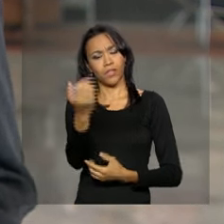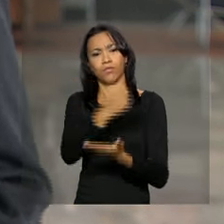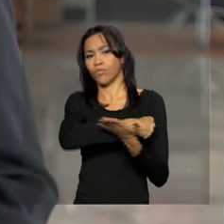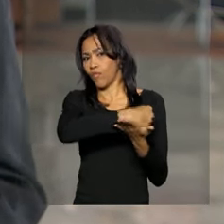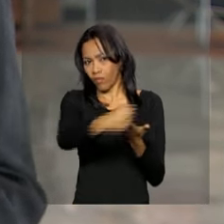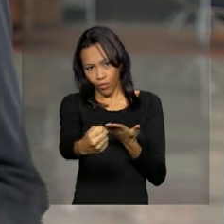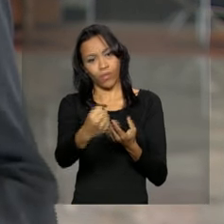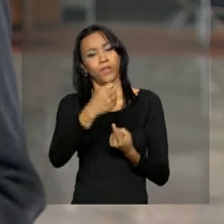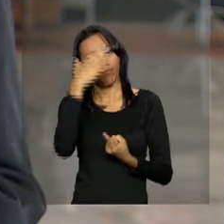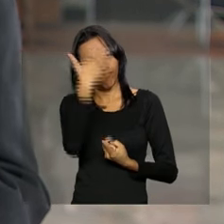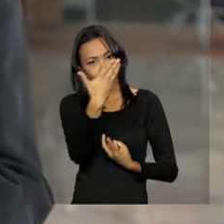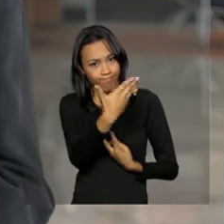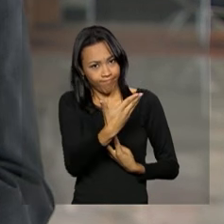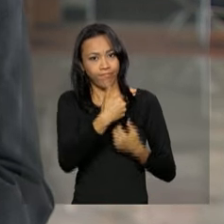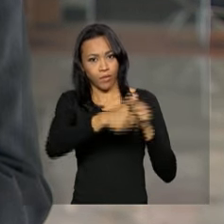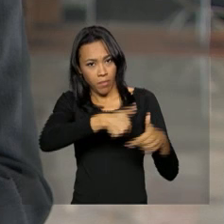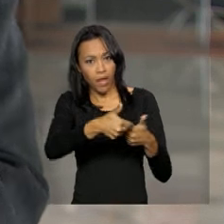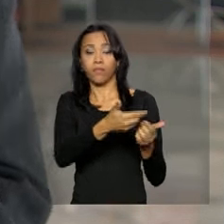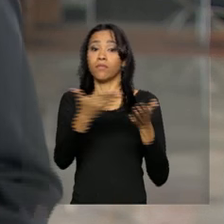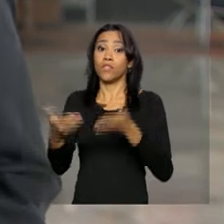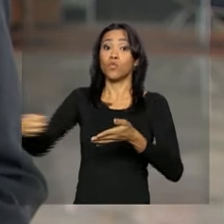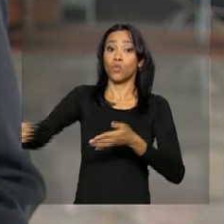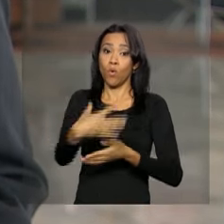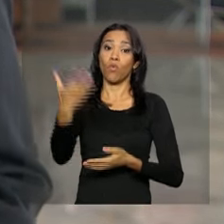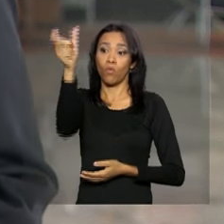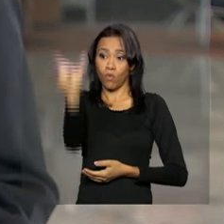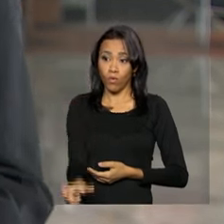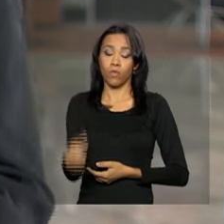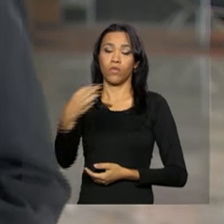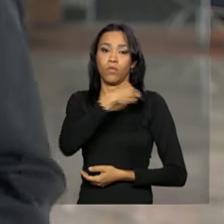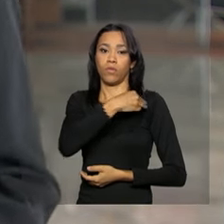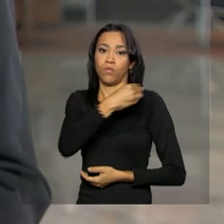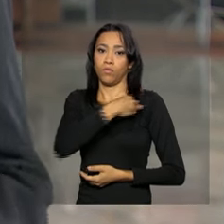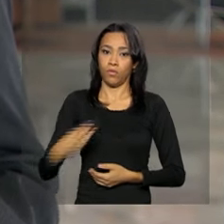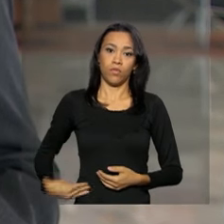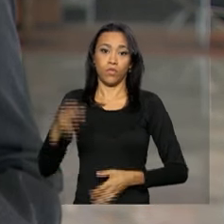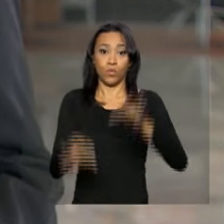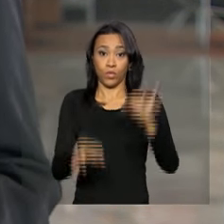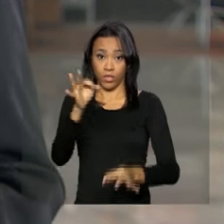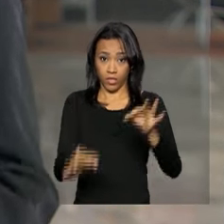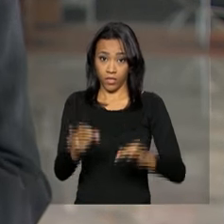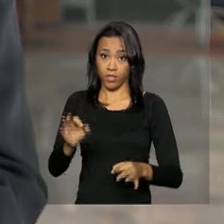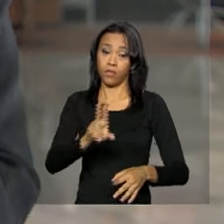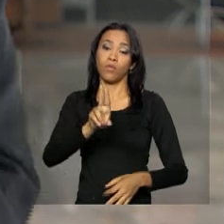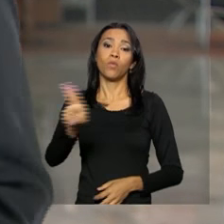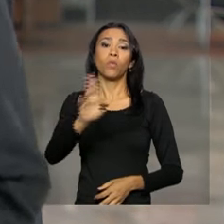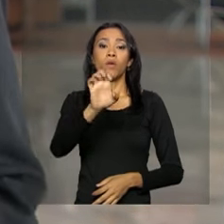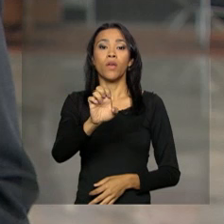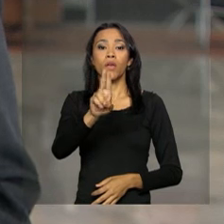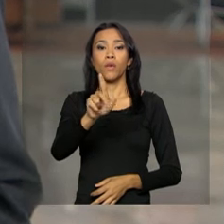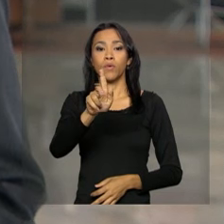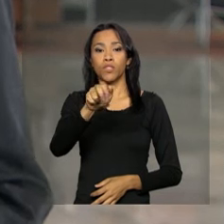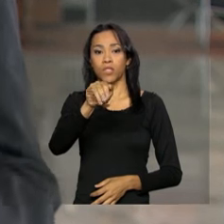ex-ministros que estão deixando o cargo e, bom, sobre o novo ministro da Justiça, Eugênio Aragão, ela afirmou que, lembrou que